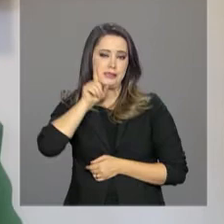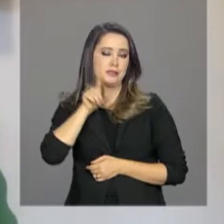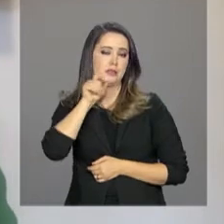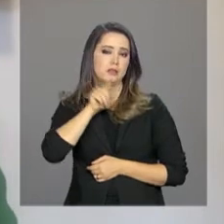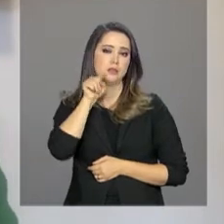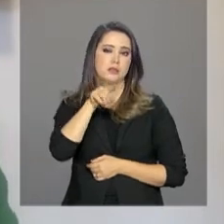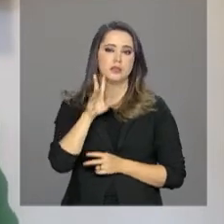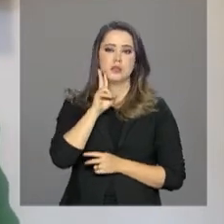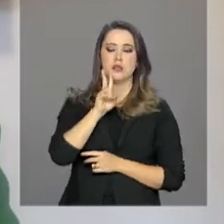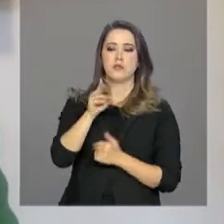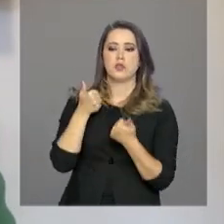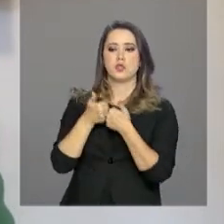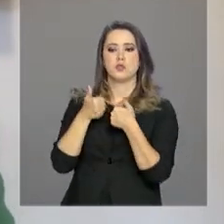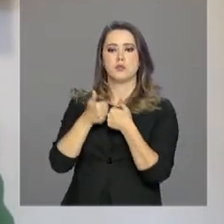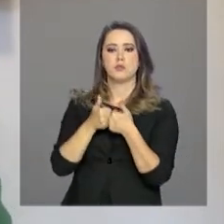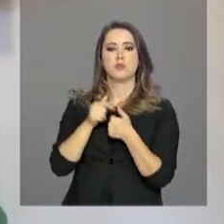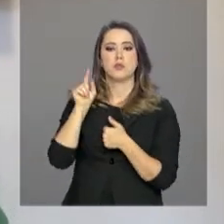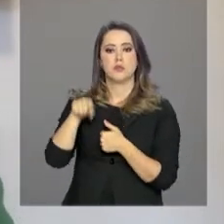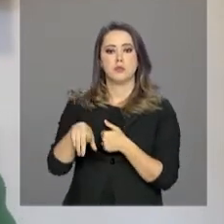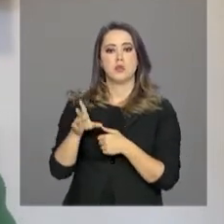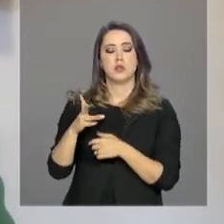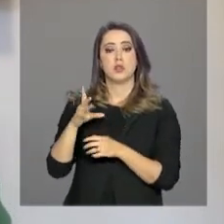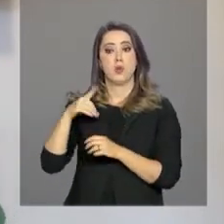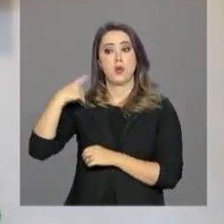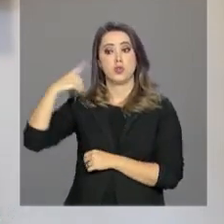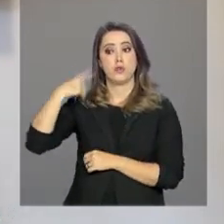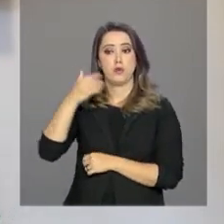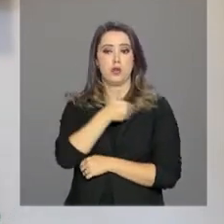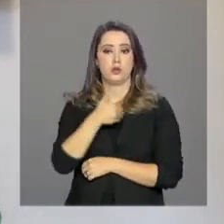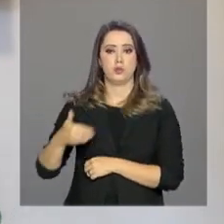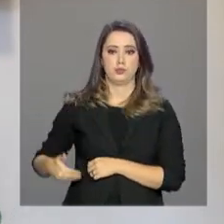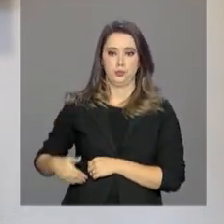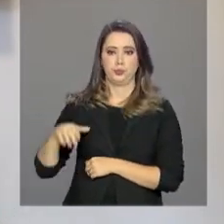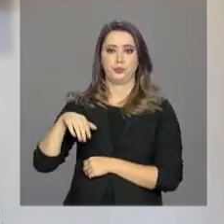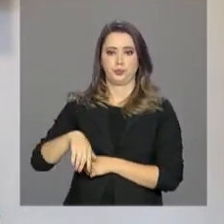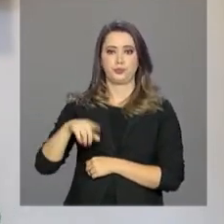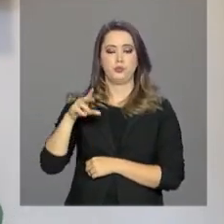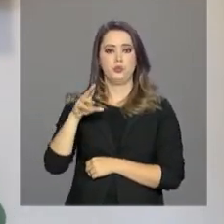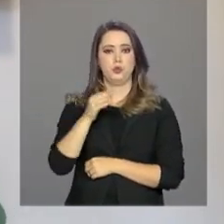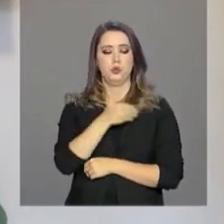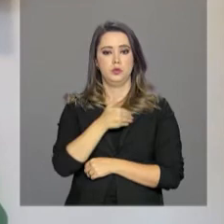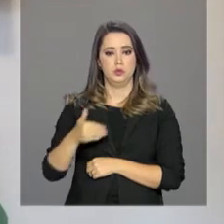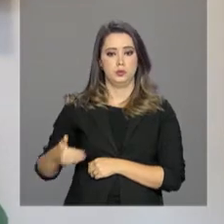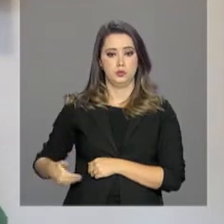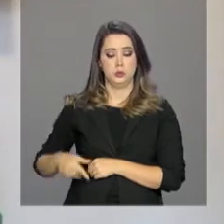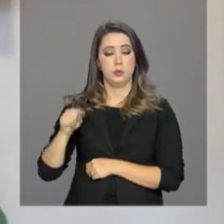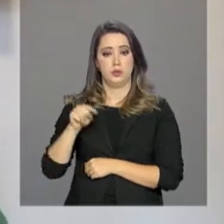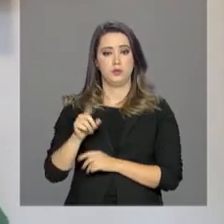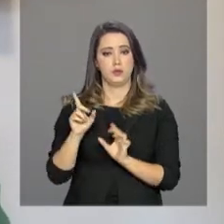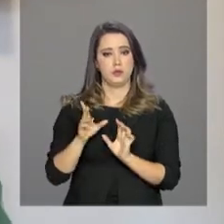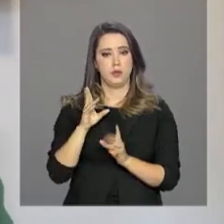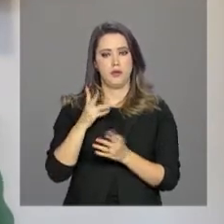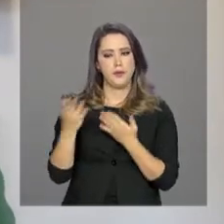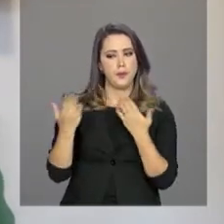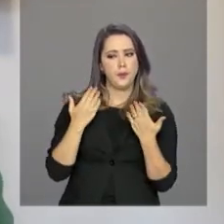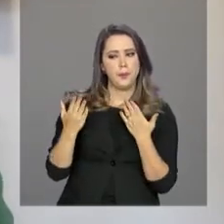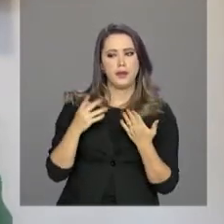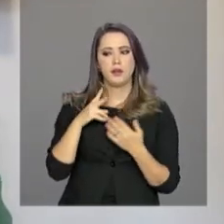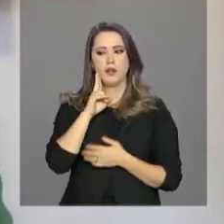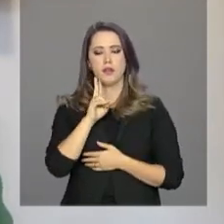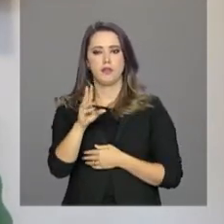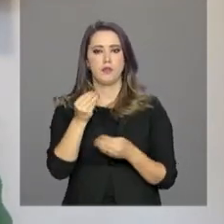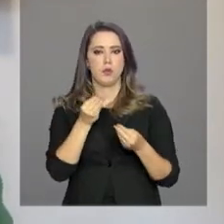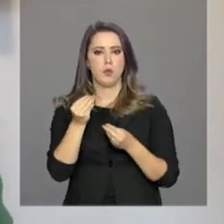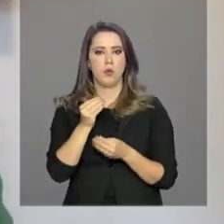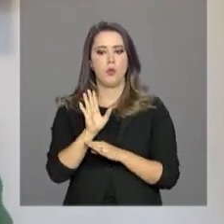vez, quem acompanha ele é um defensor público, que faz parte da Defensoria Pública da União. E a ideia é justamente ver de que maneira aí o